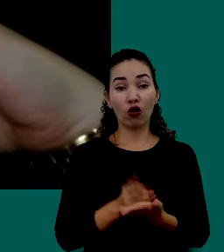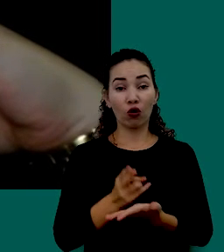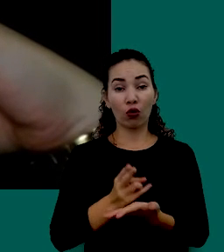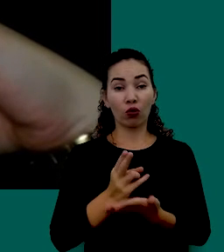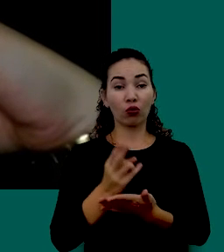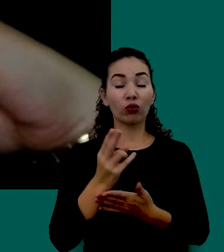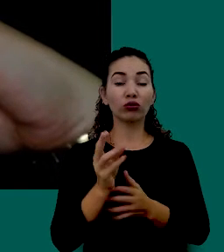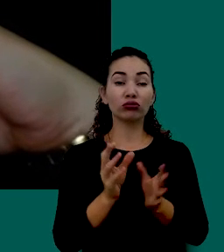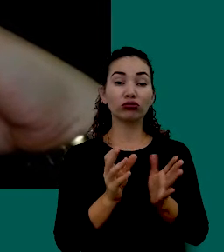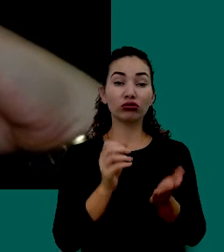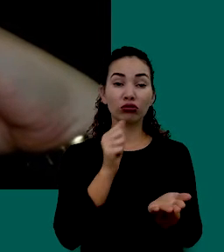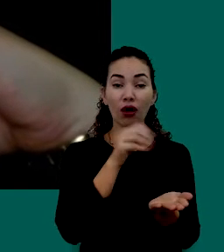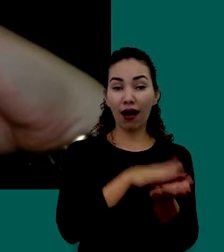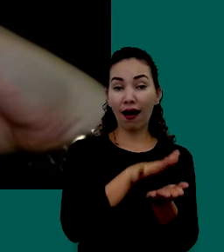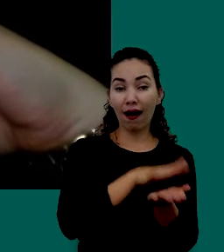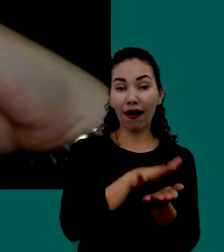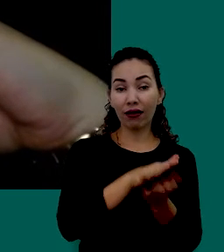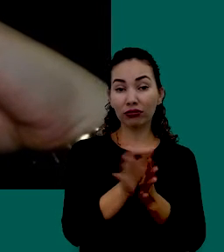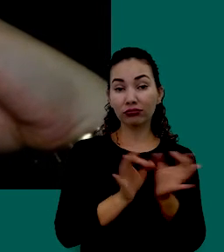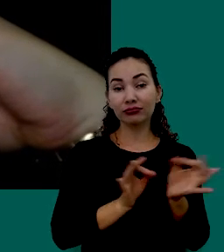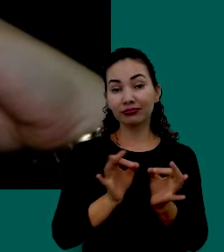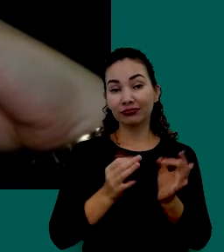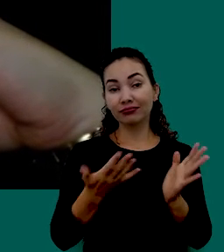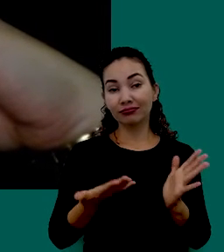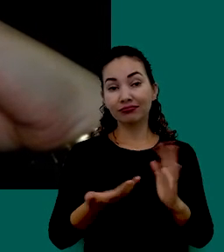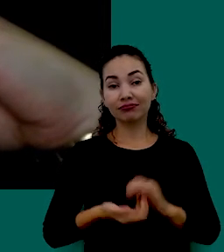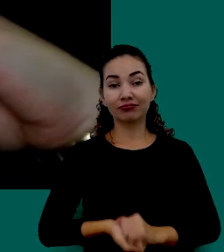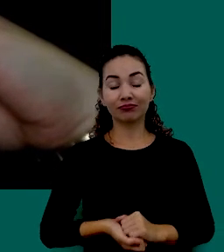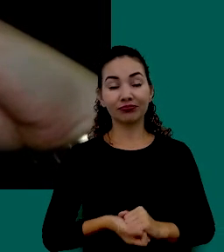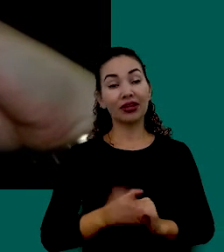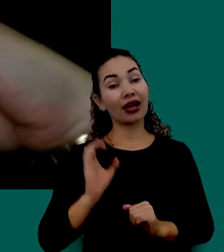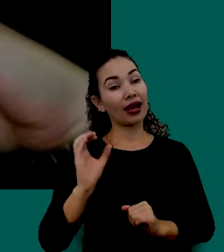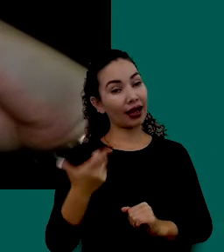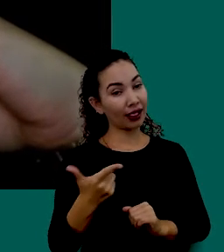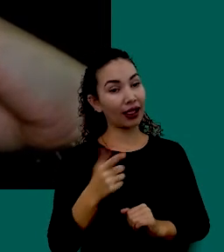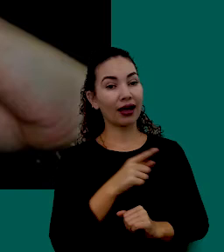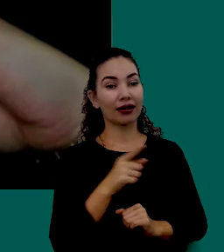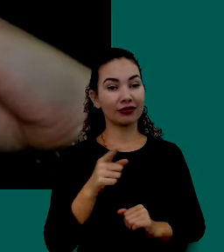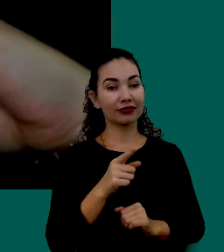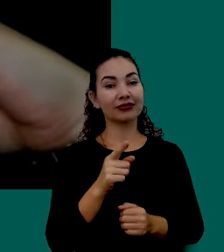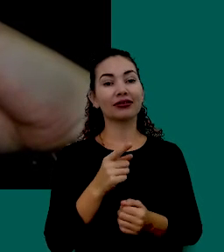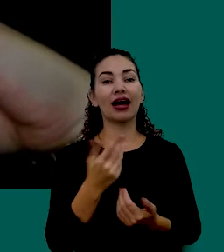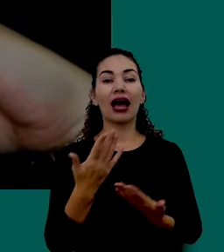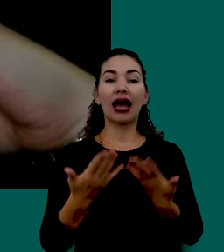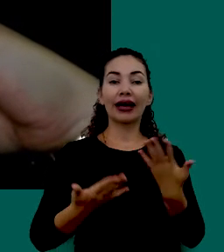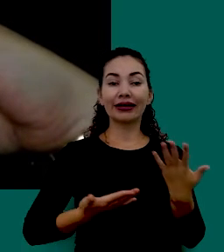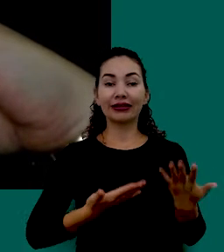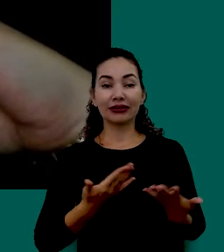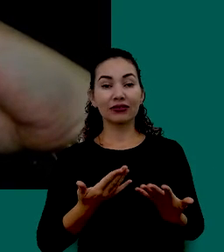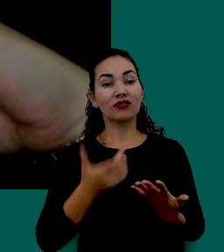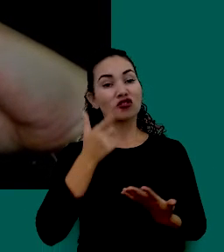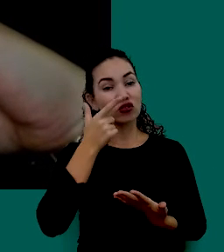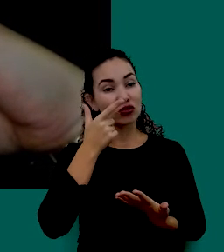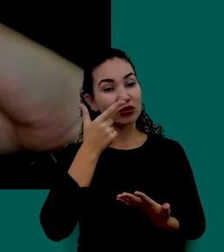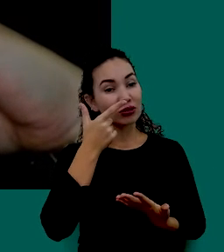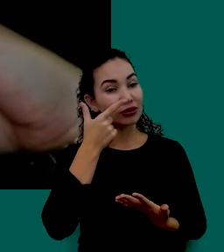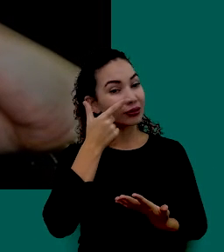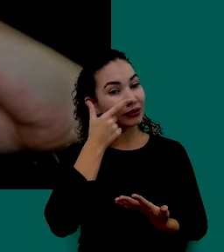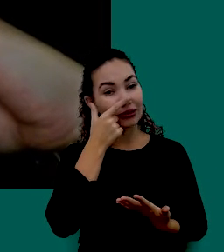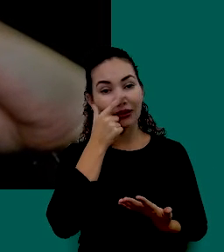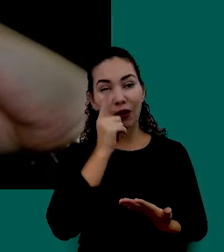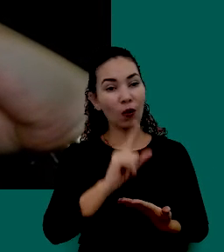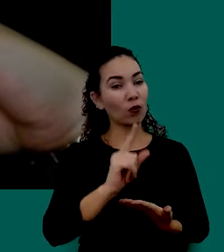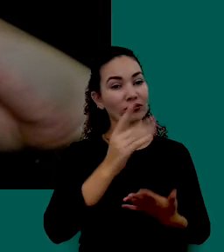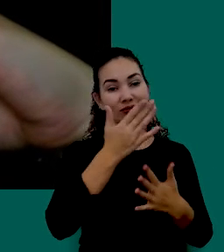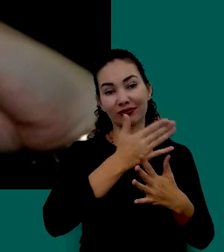As Contas Organizadas Mas Claro Pessoal Nem Sempre É Possível Fugir Das